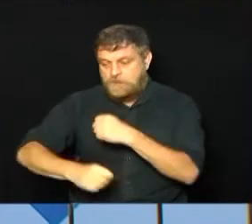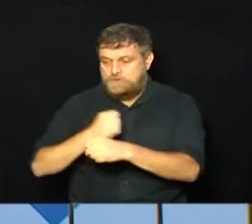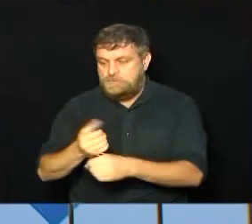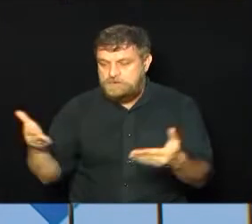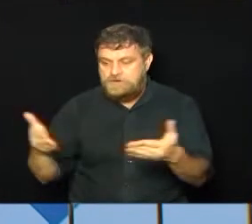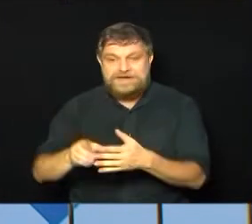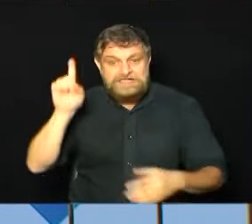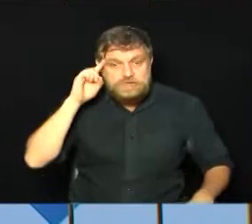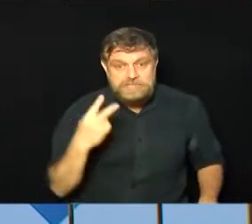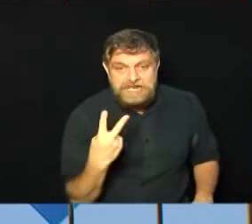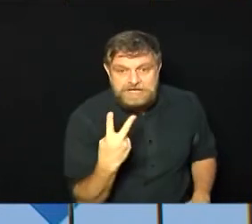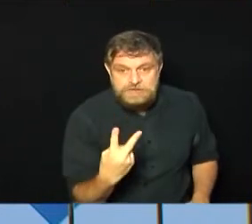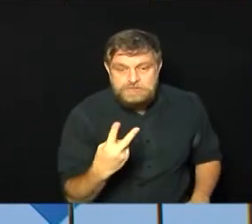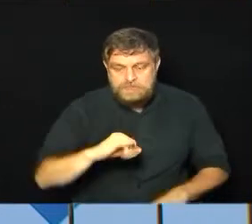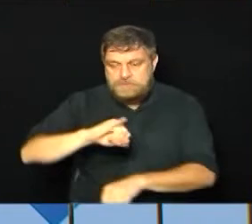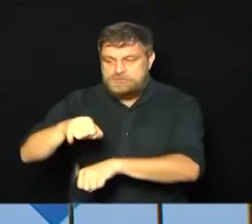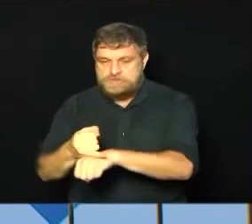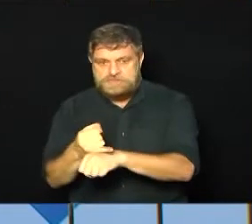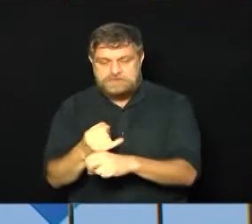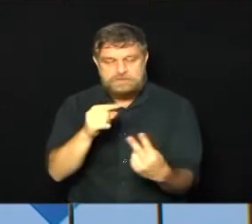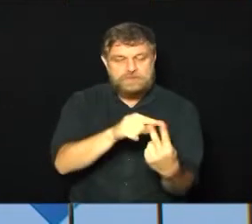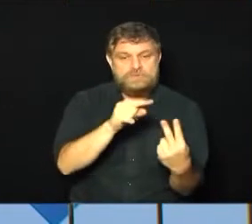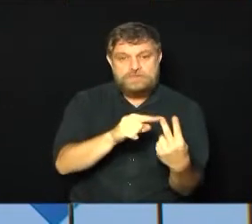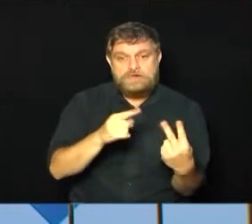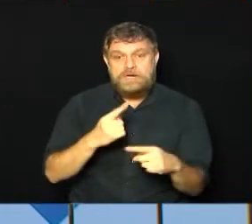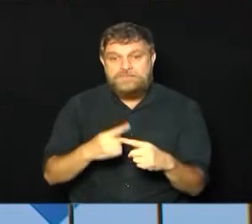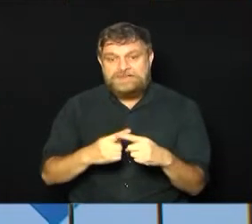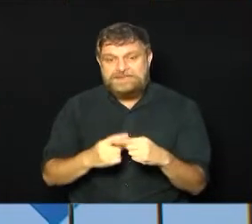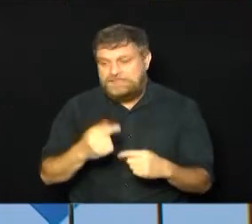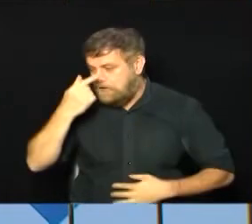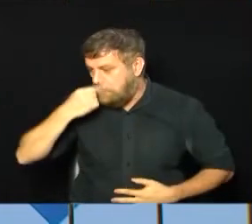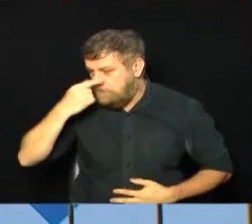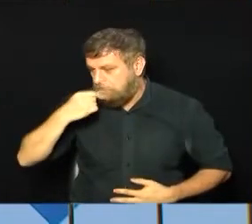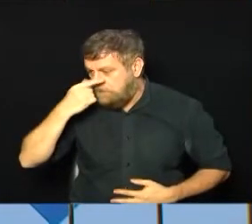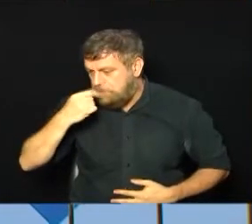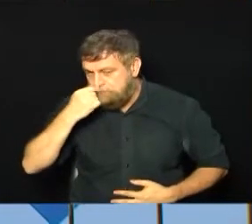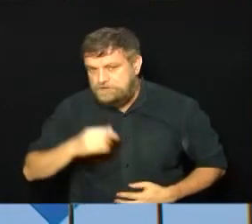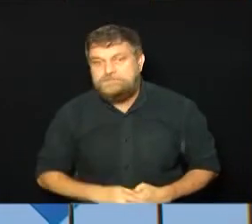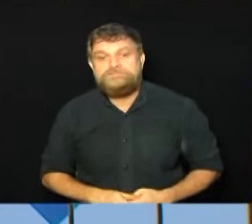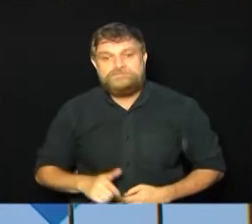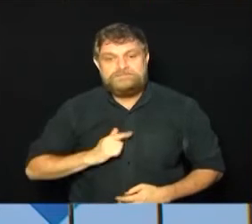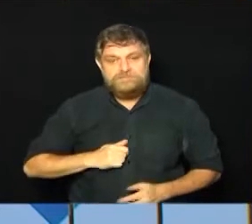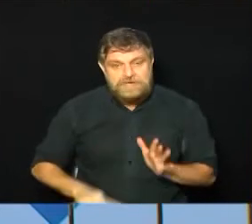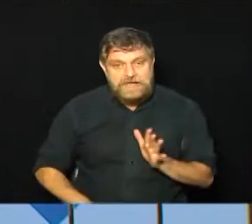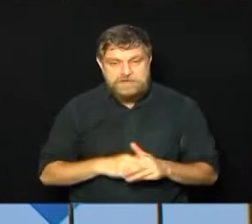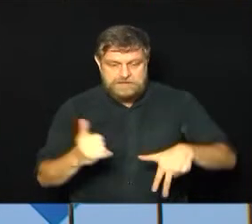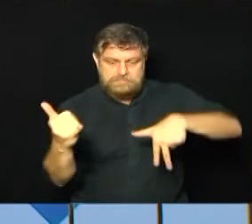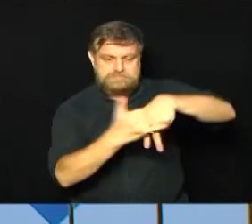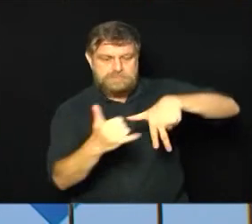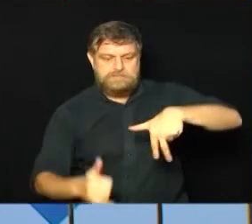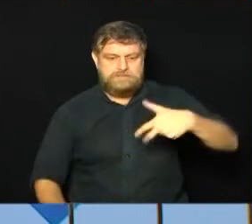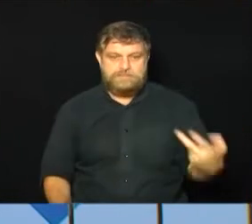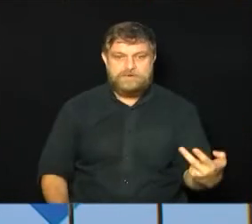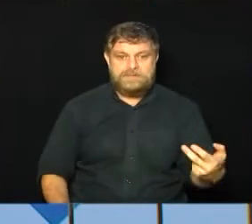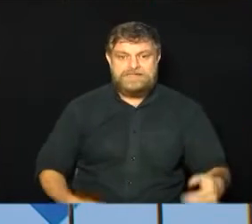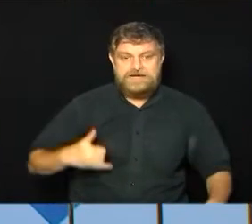dia 2 de janeiro. Ambos foram causados aí pela gripe A. A primeira vítima, olha só, Gabriel, foi uma menina de